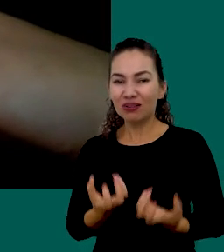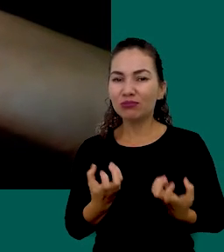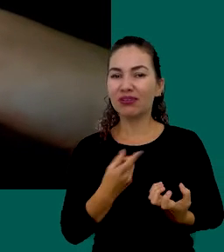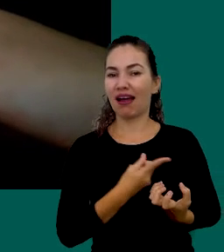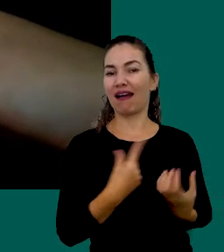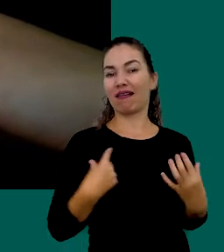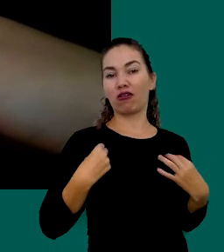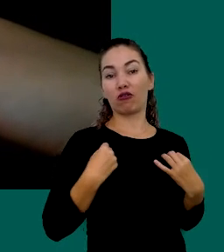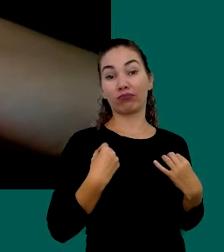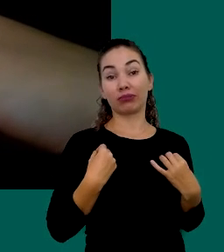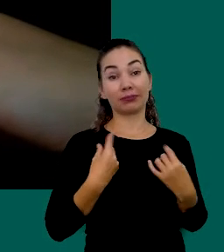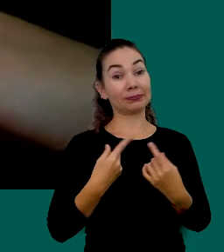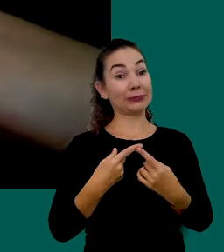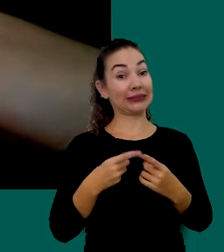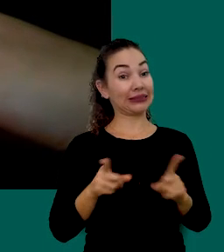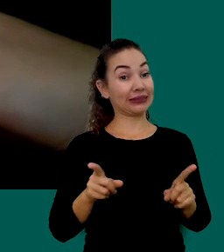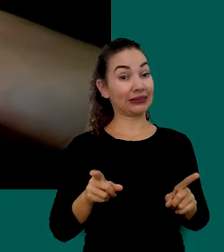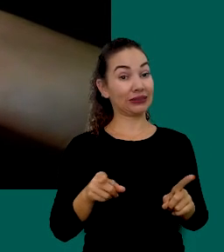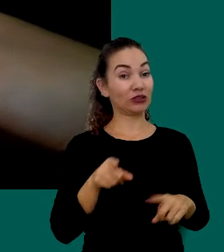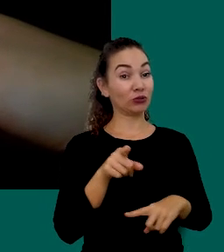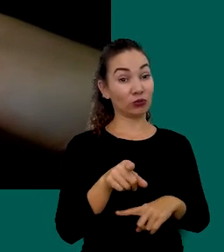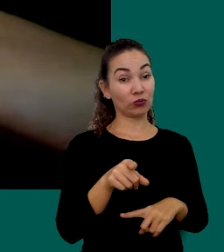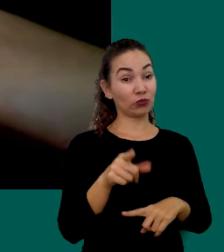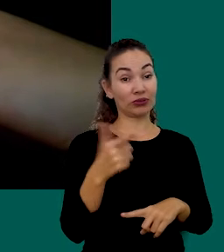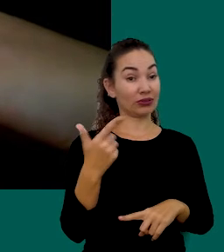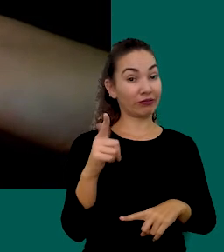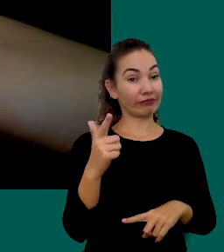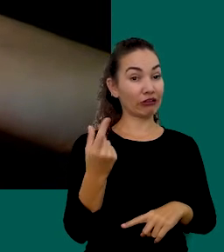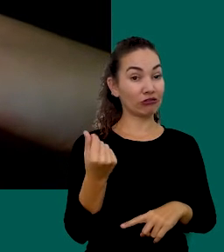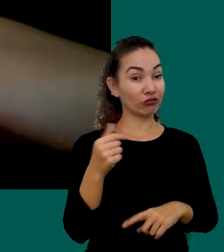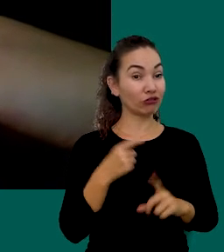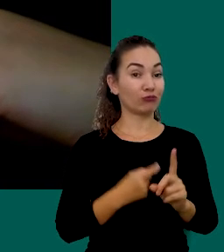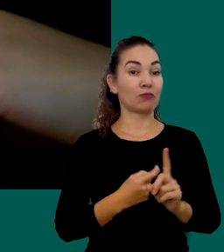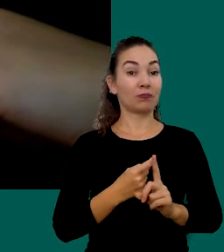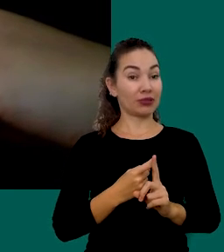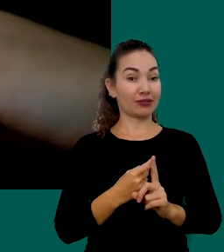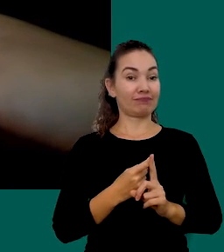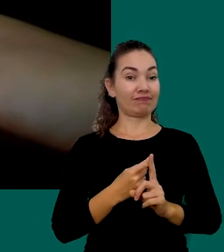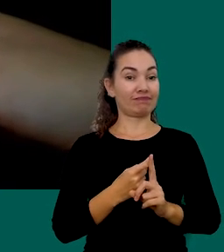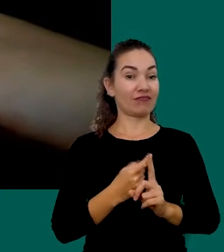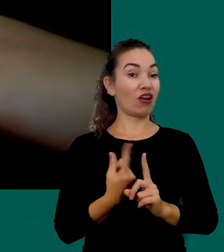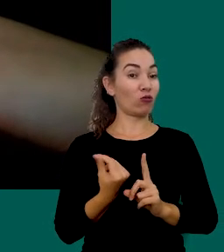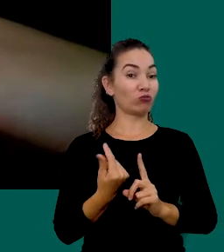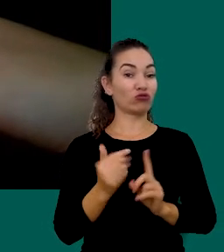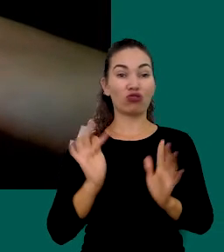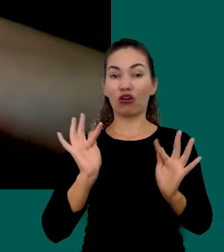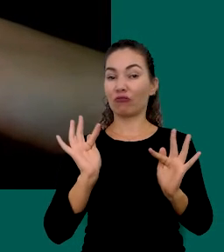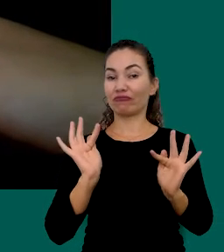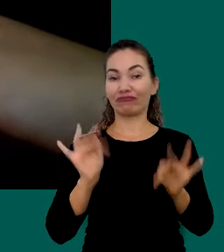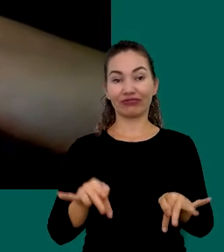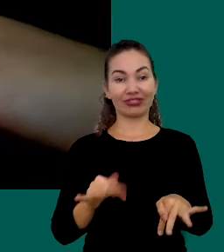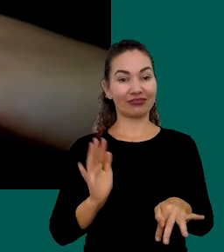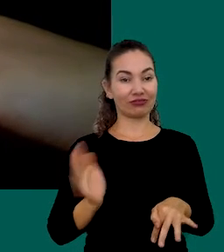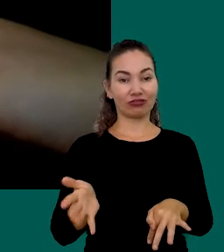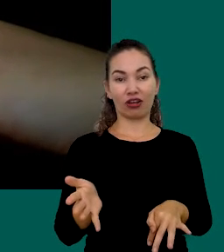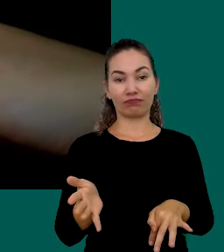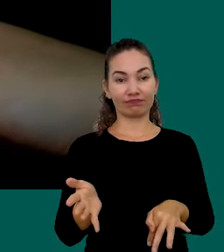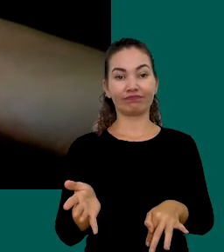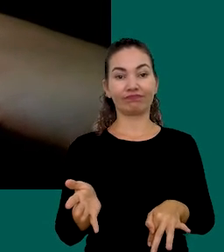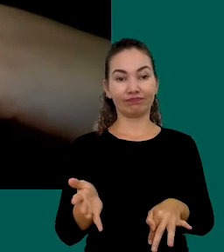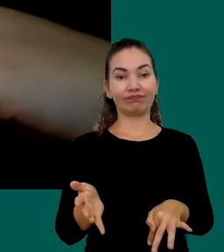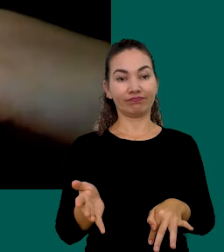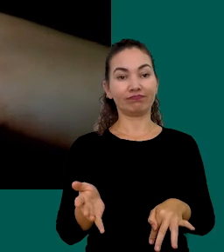Mas Você não Tem mais Dinheiro Naquele mês Já gastou Todos os Seus Rendimentos